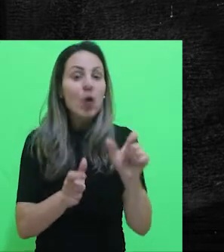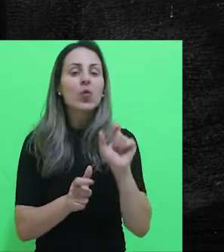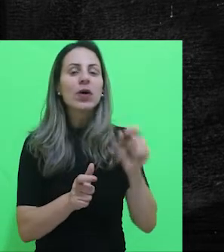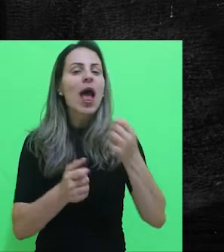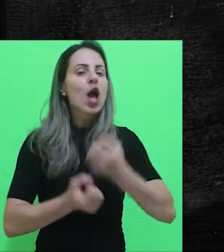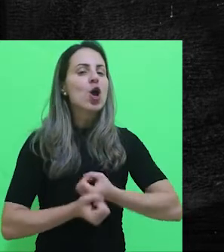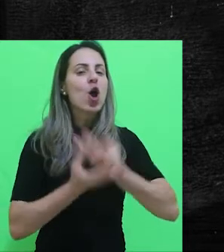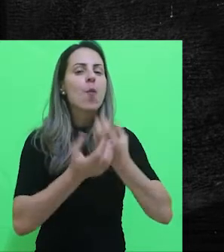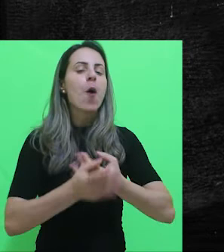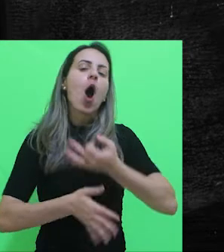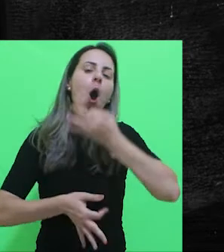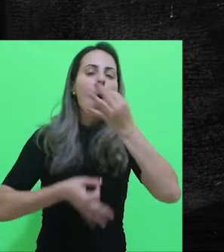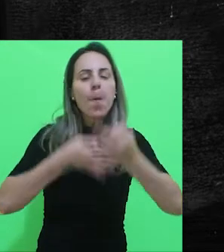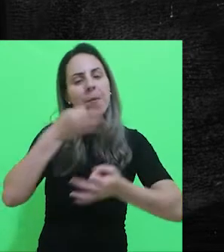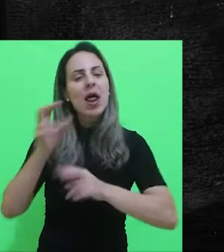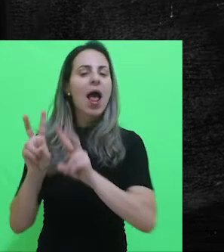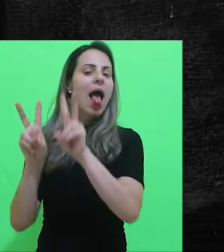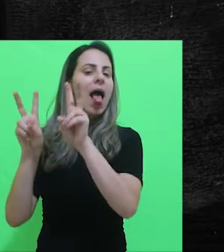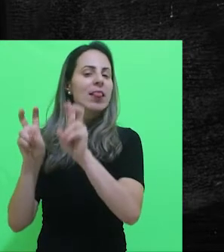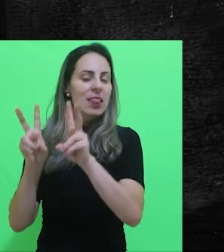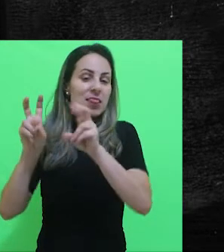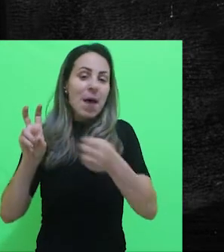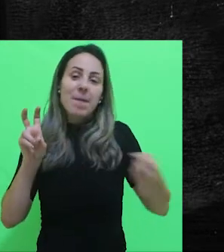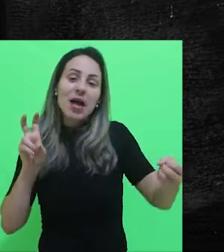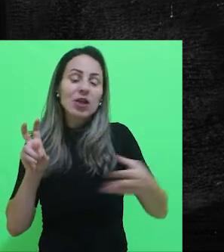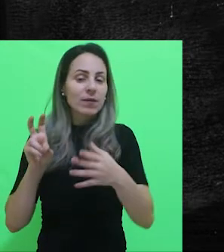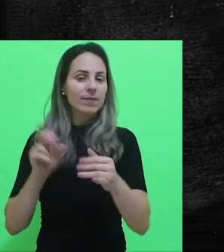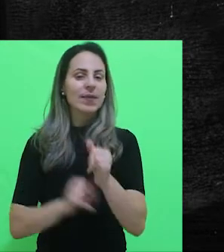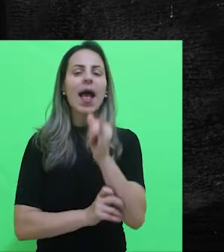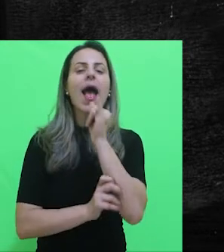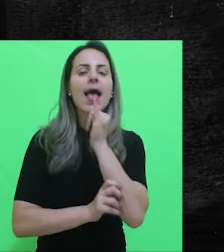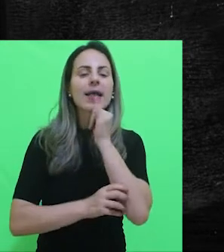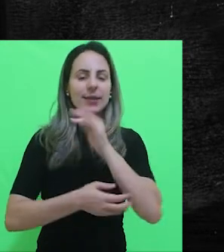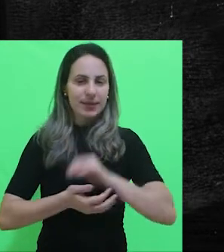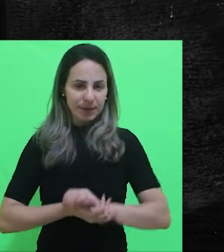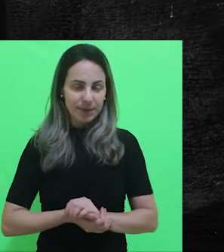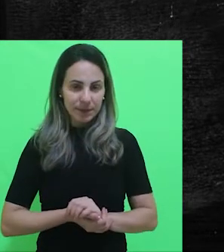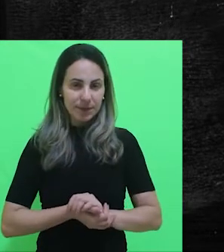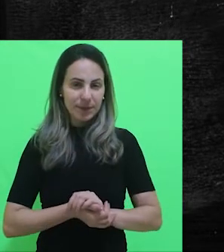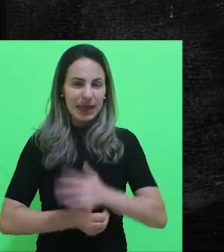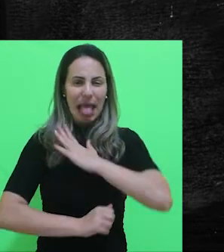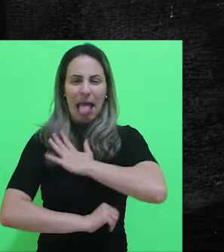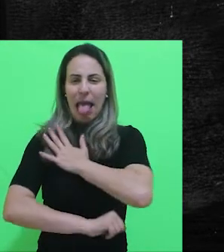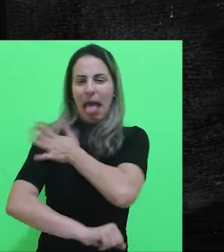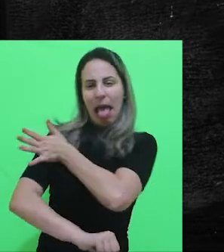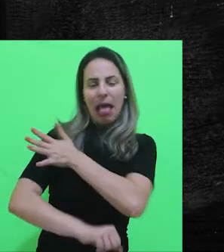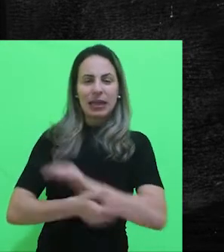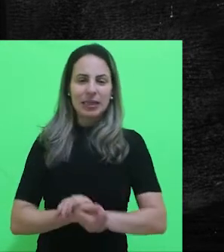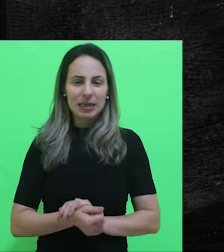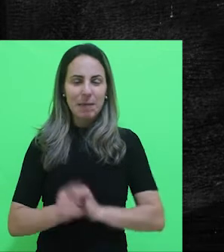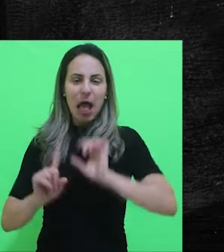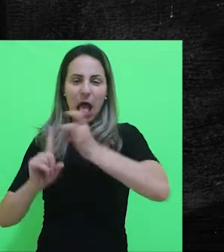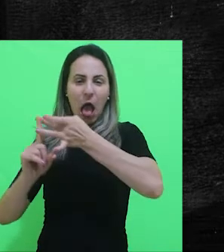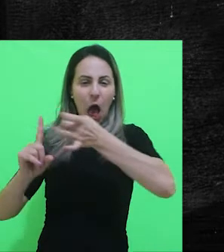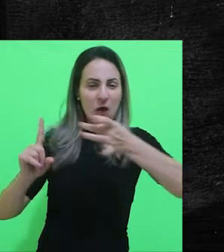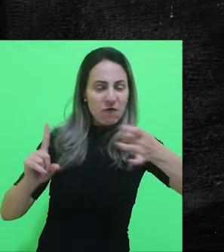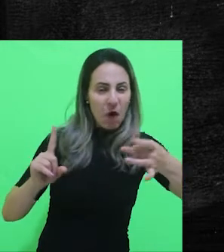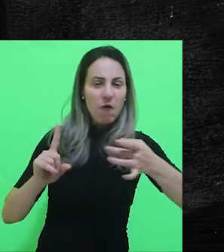exponham opiniões sobre temas contemporâneos, como, por exemplo, racismo, homofobia,